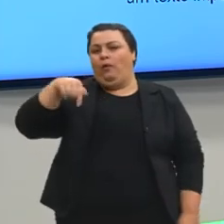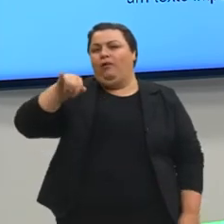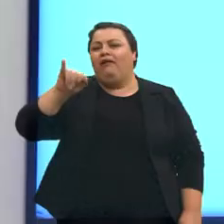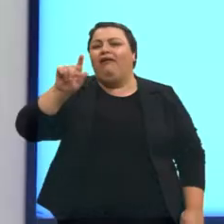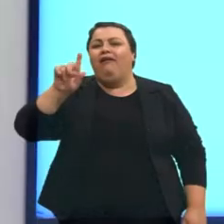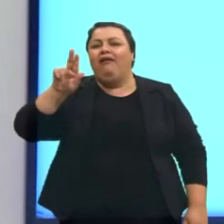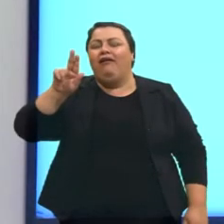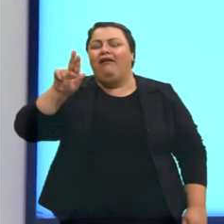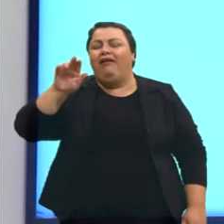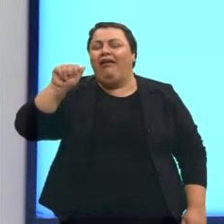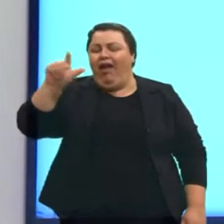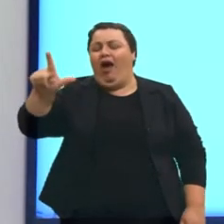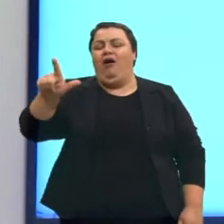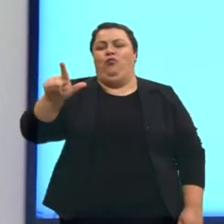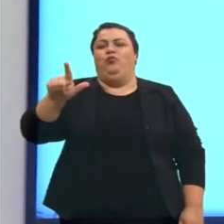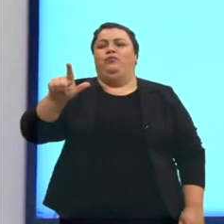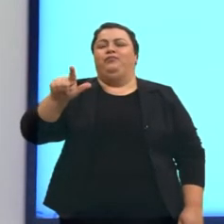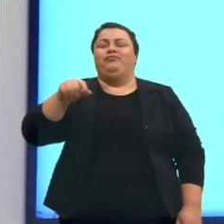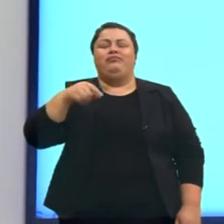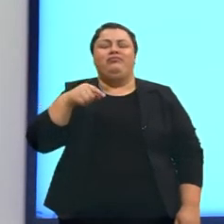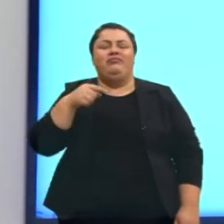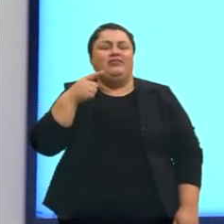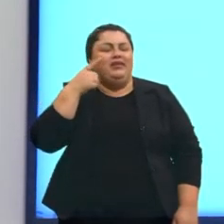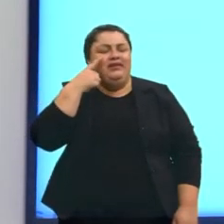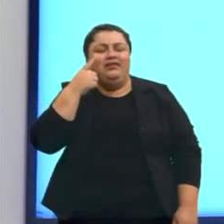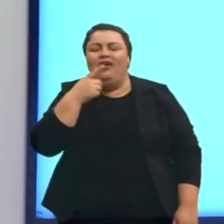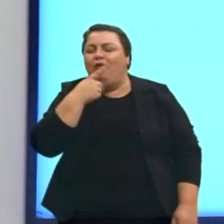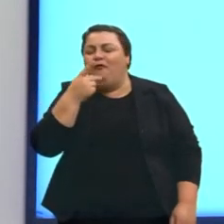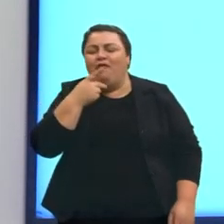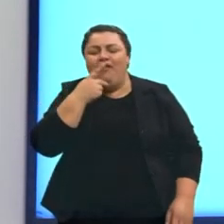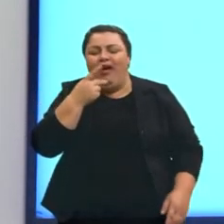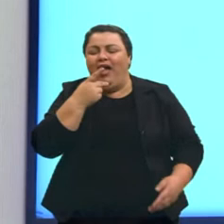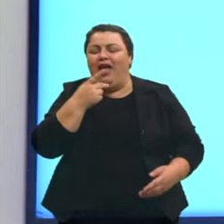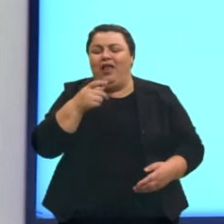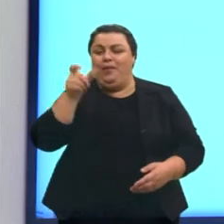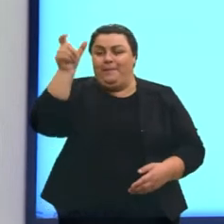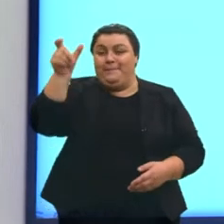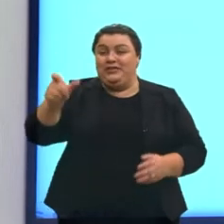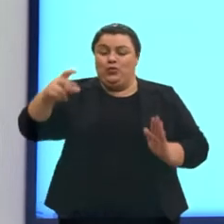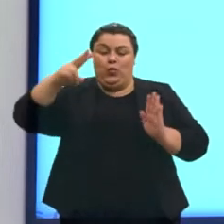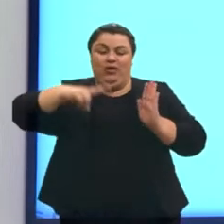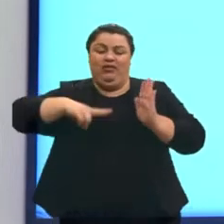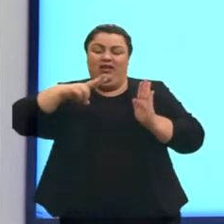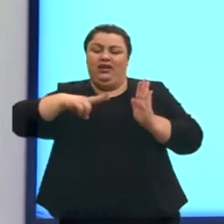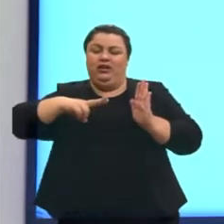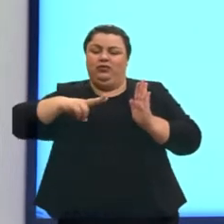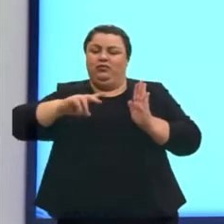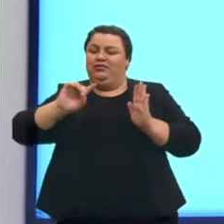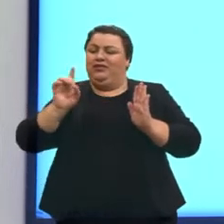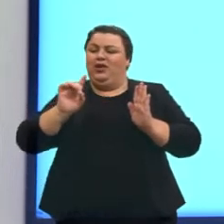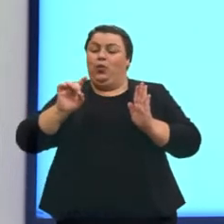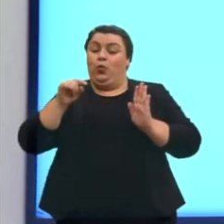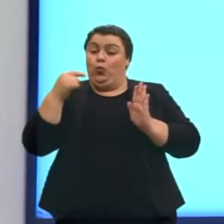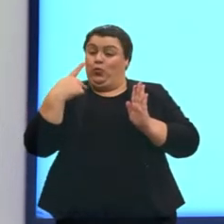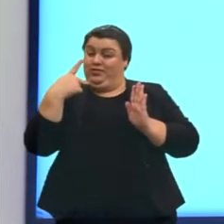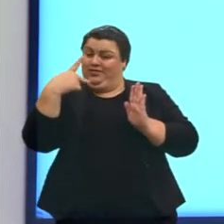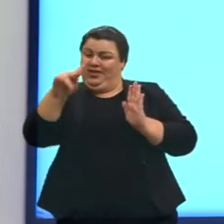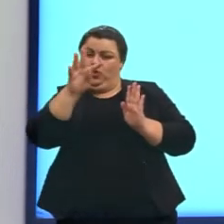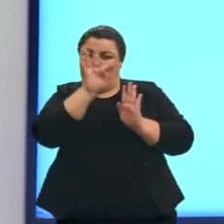Então, olha só, não se dirija ao leitor, ou seja, o teu texto, ele tem que ser